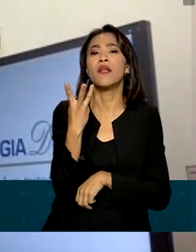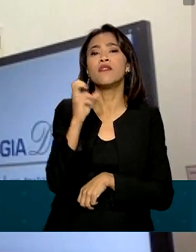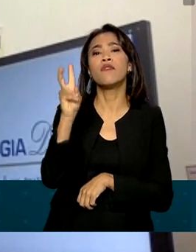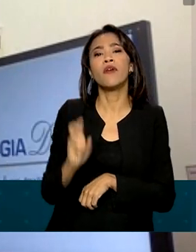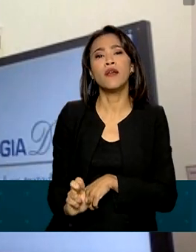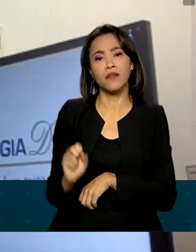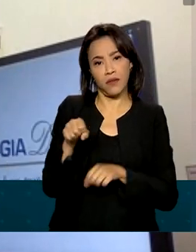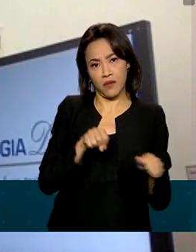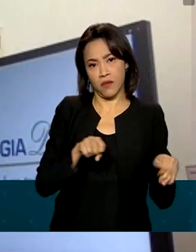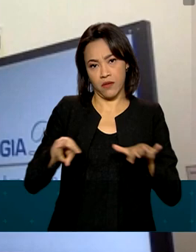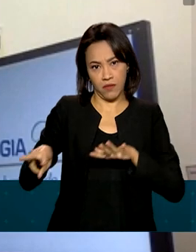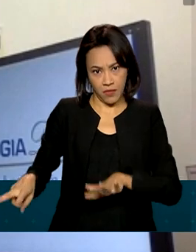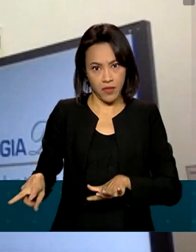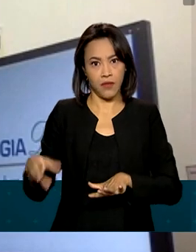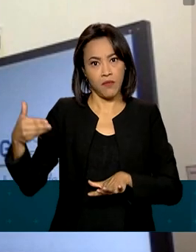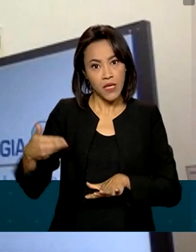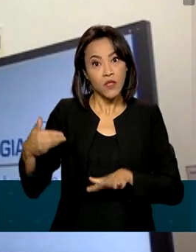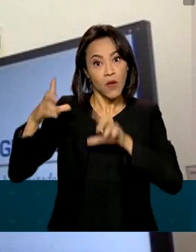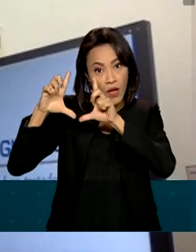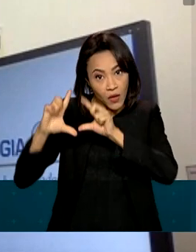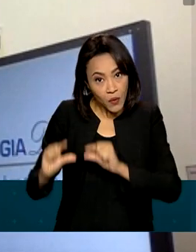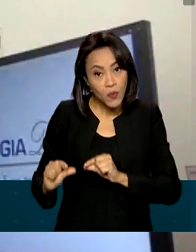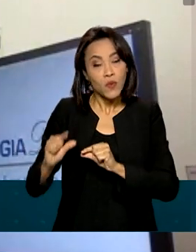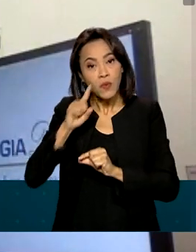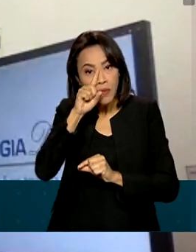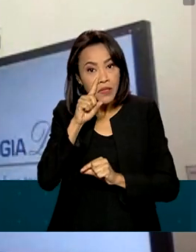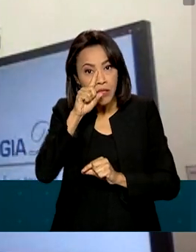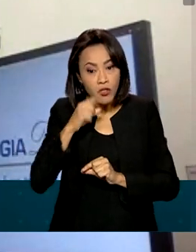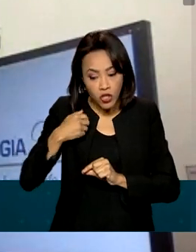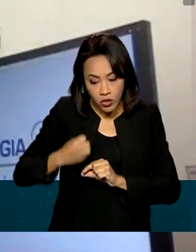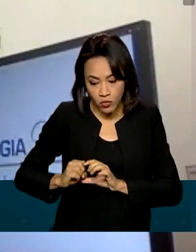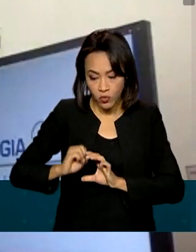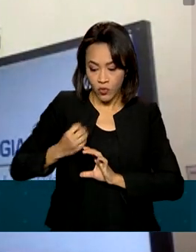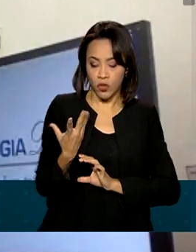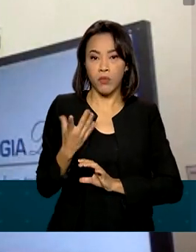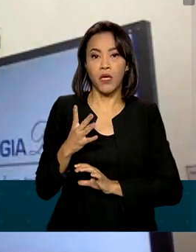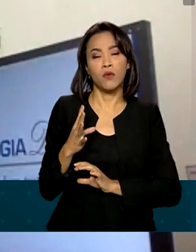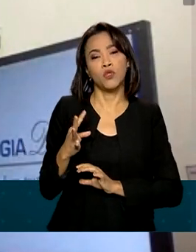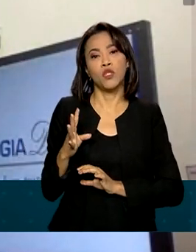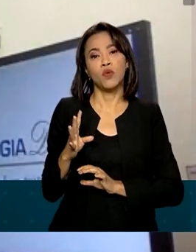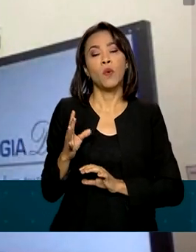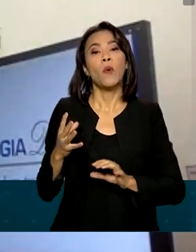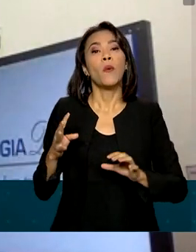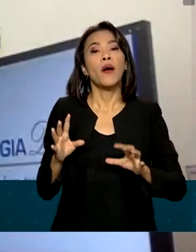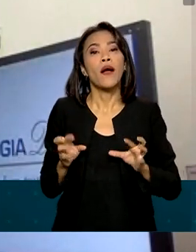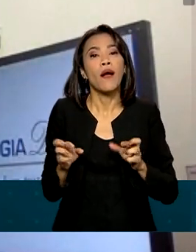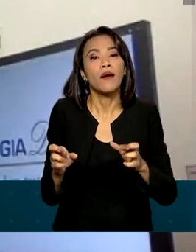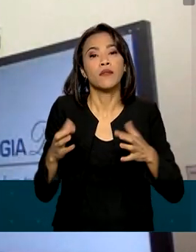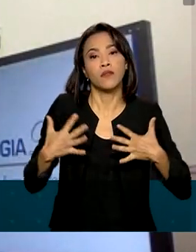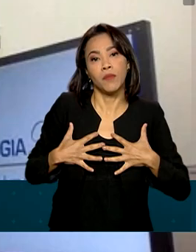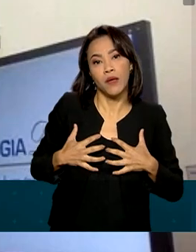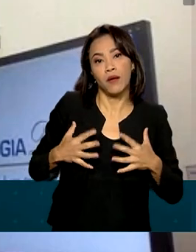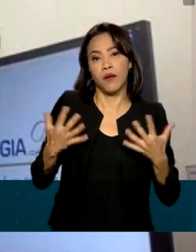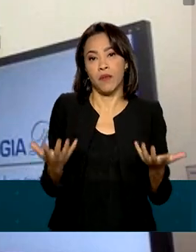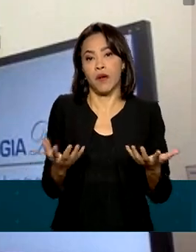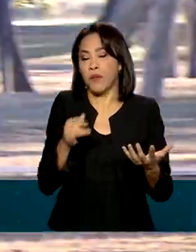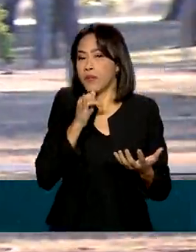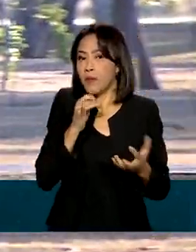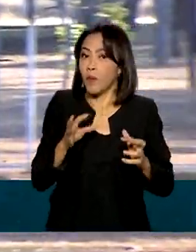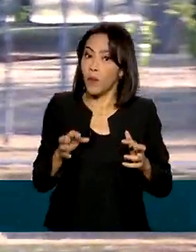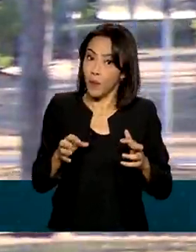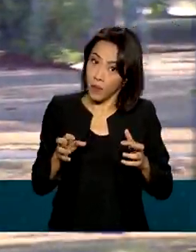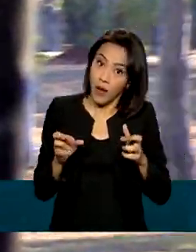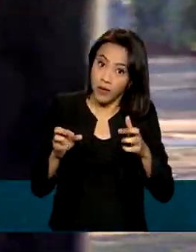Poderia ter uma ação em reduzir o risco de desenvolvimento de um câncer de mama, de um câncer, por exemplo, de pulmão.